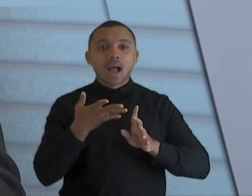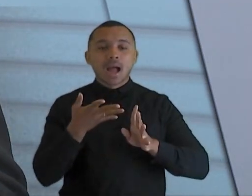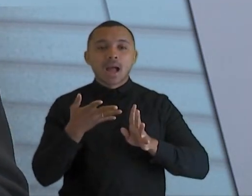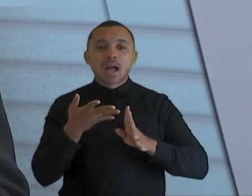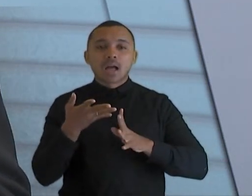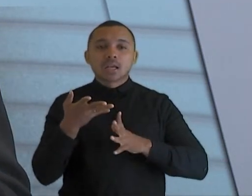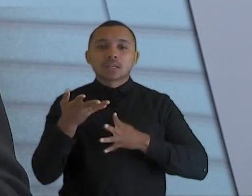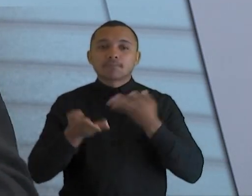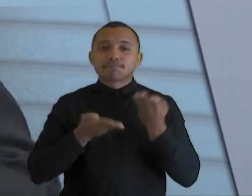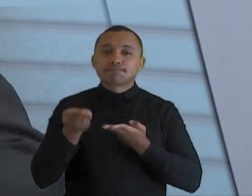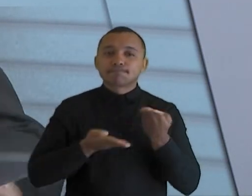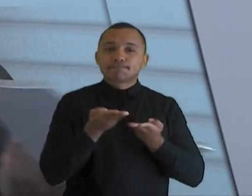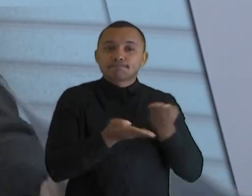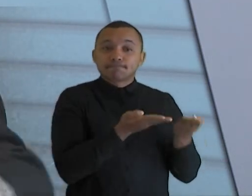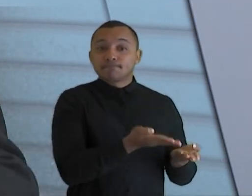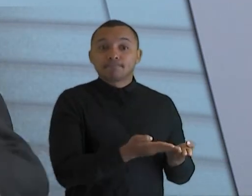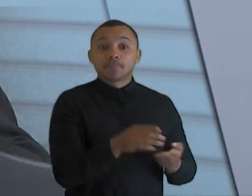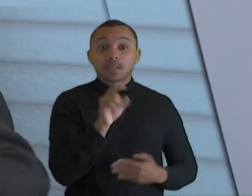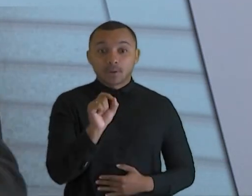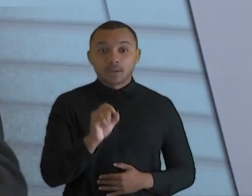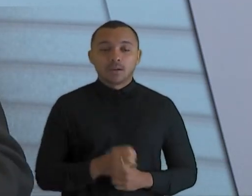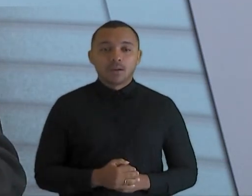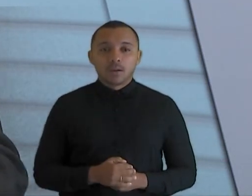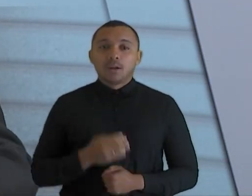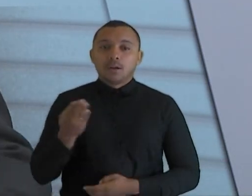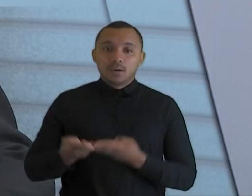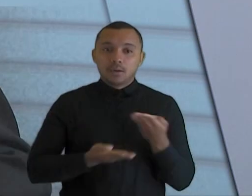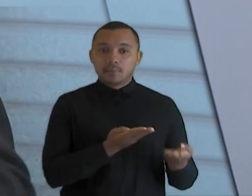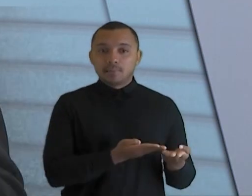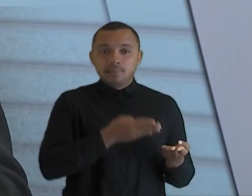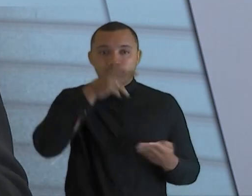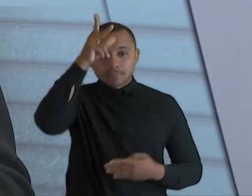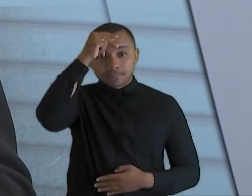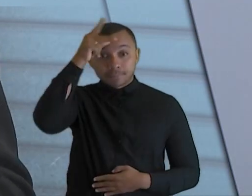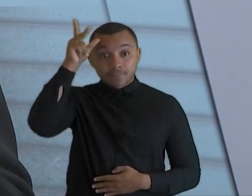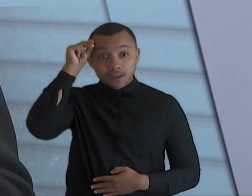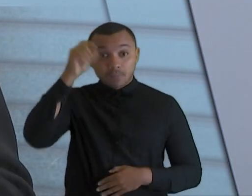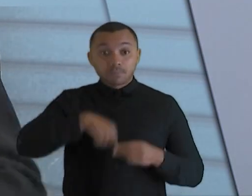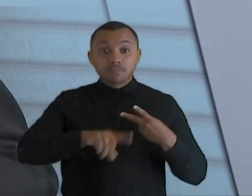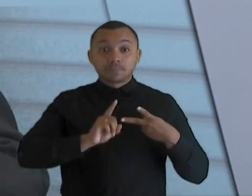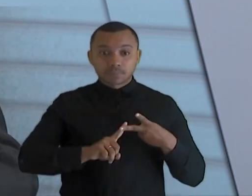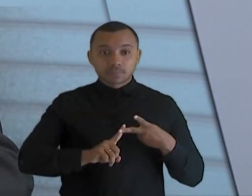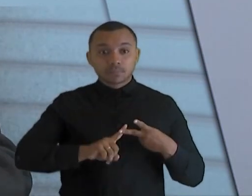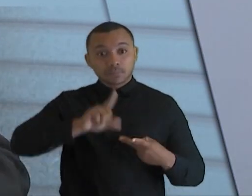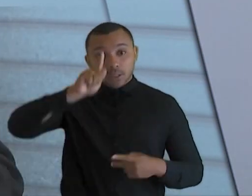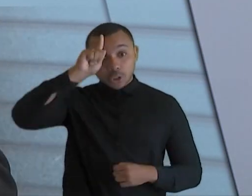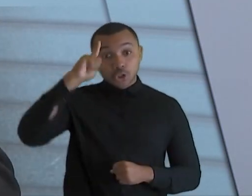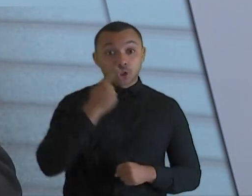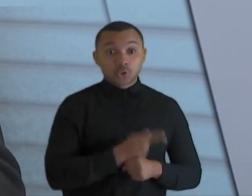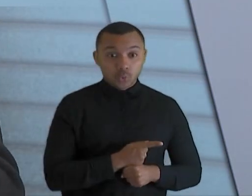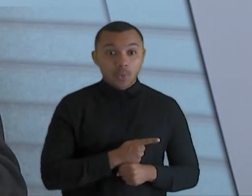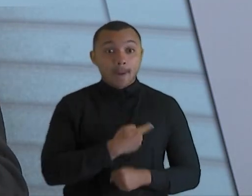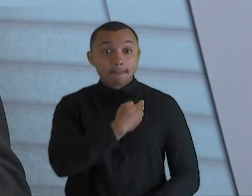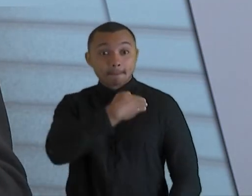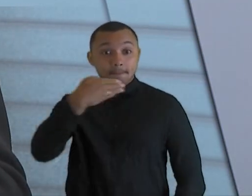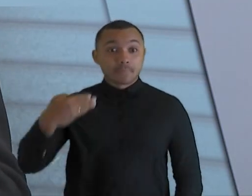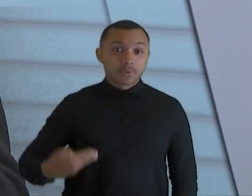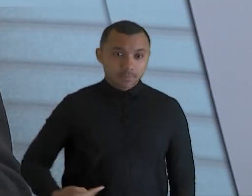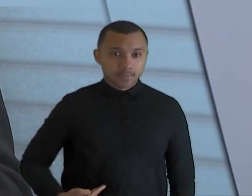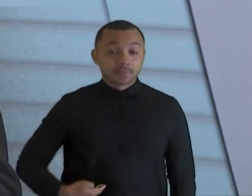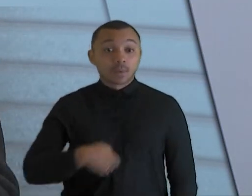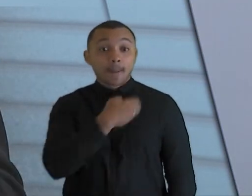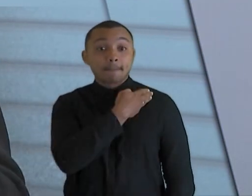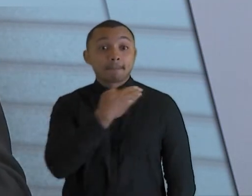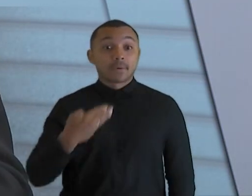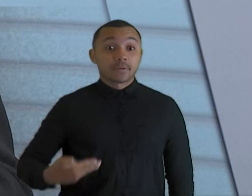dos entes município, Estado, dos gestores públicos, é importante também, o tribunal